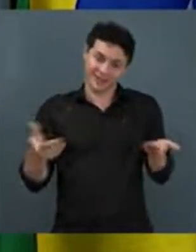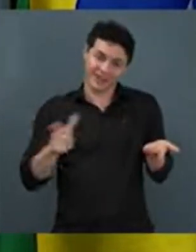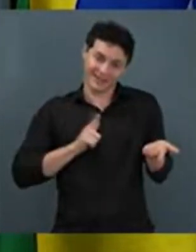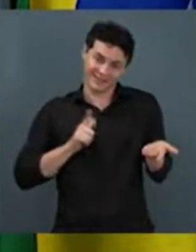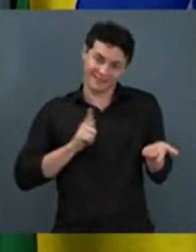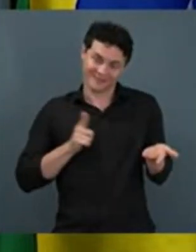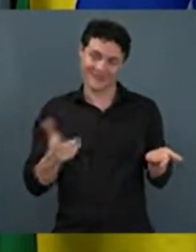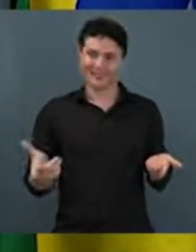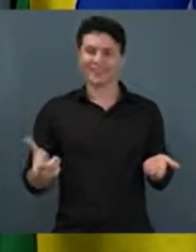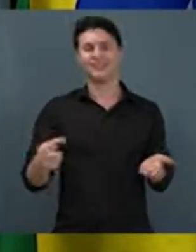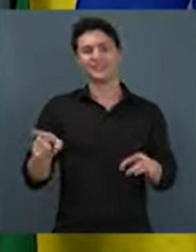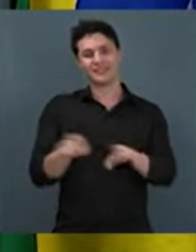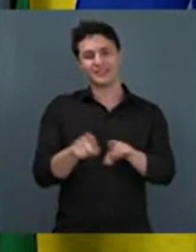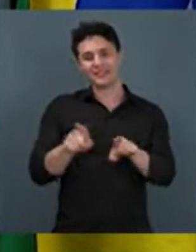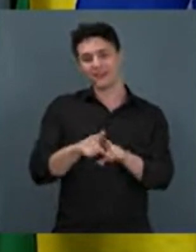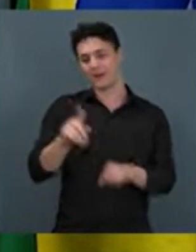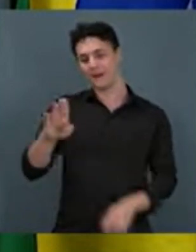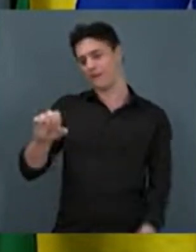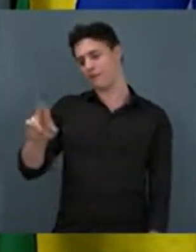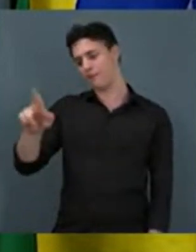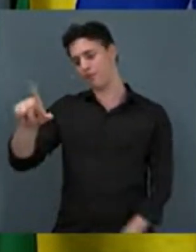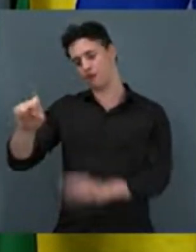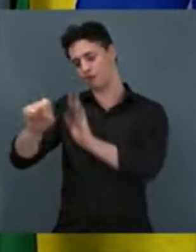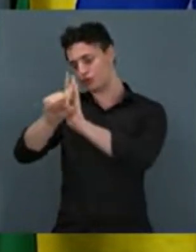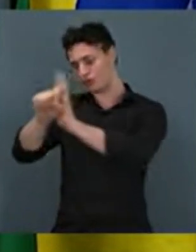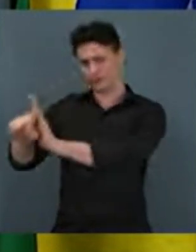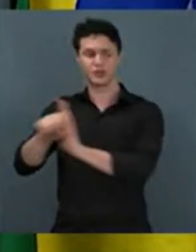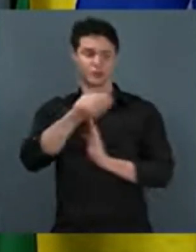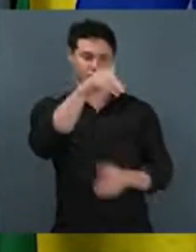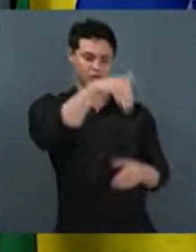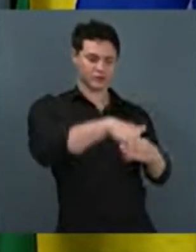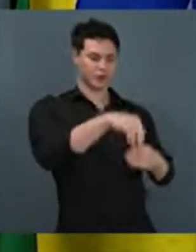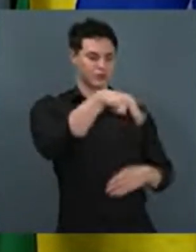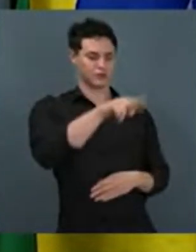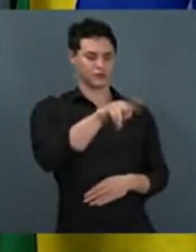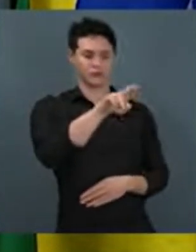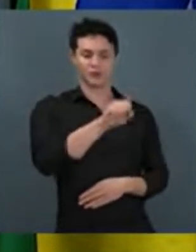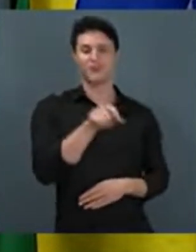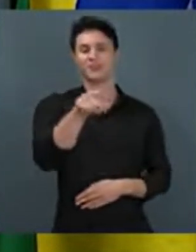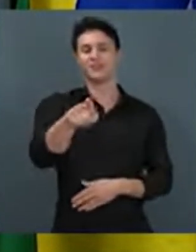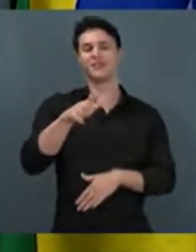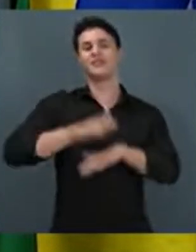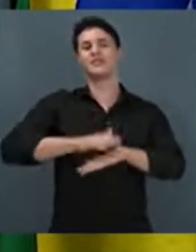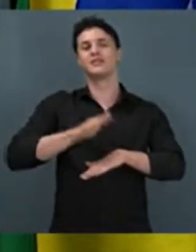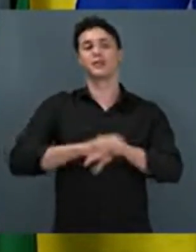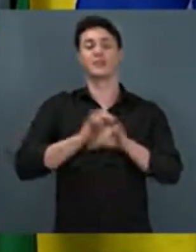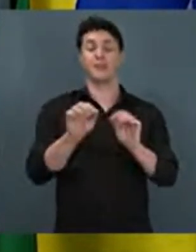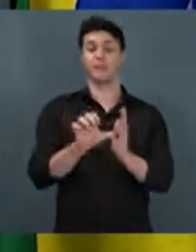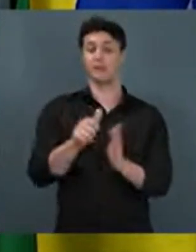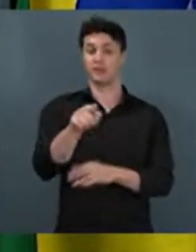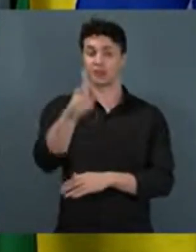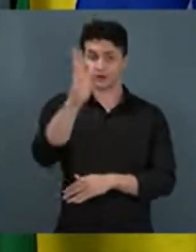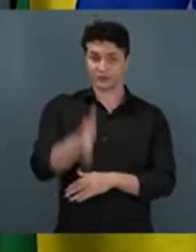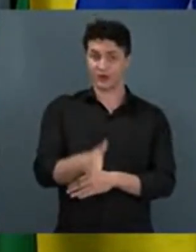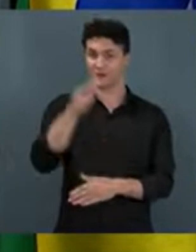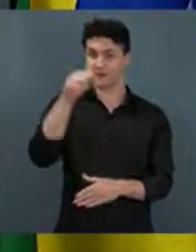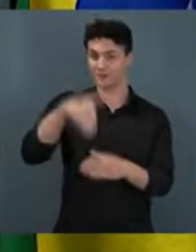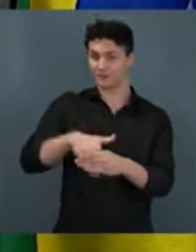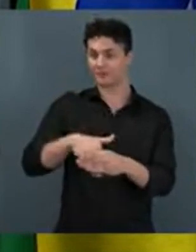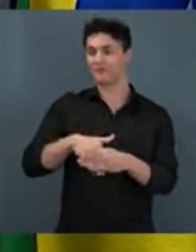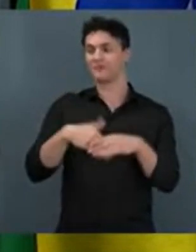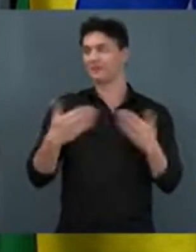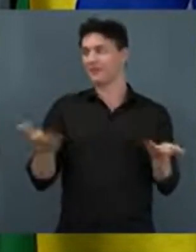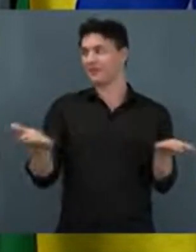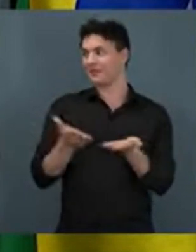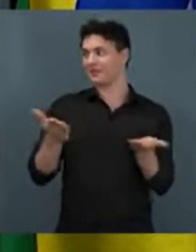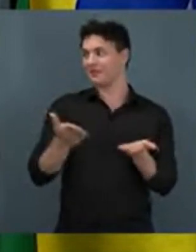E entre, no caso, o Nunes e o Boulos, fique com o Nunes. O que você tem que fazer? Primeiro, você que já votou, em primeiro turno, e agora você que vai